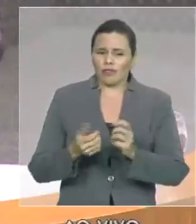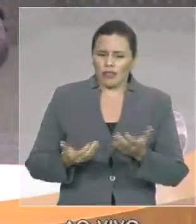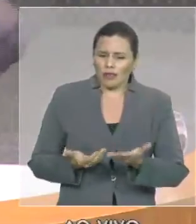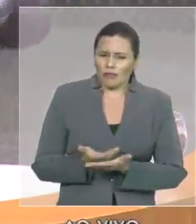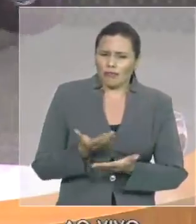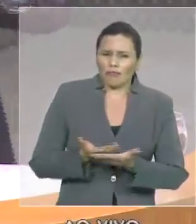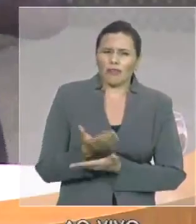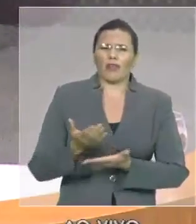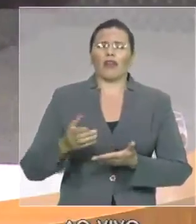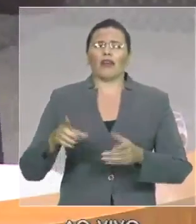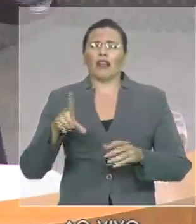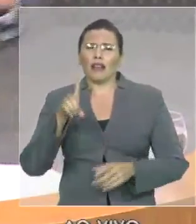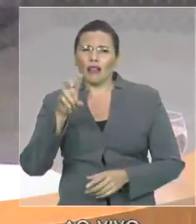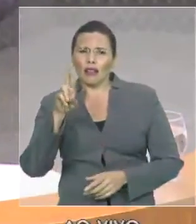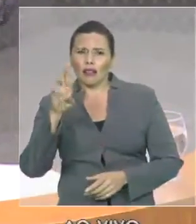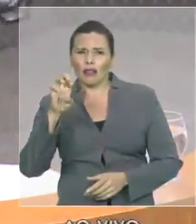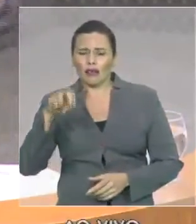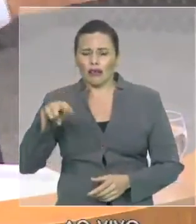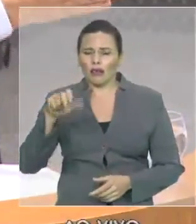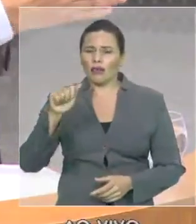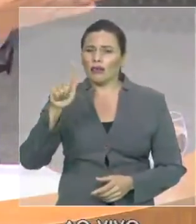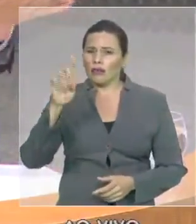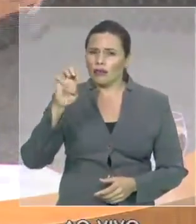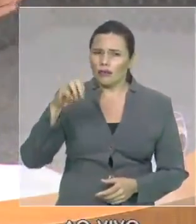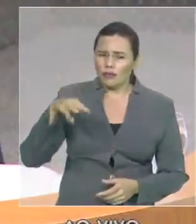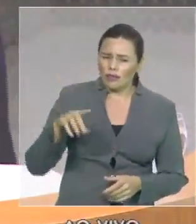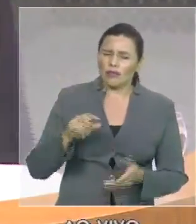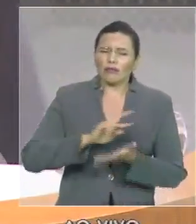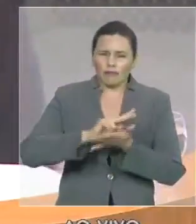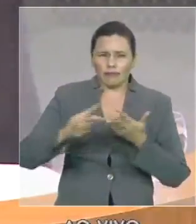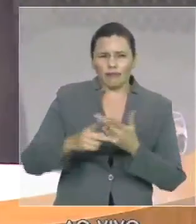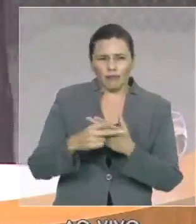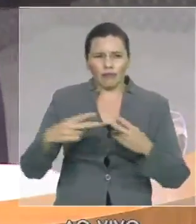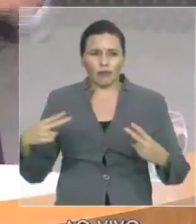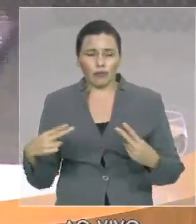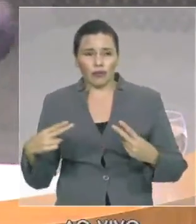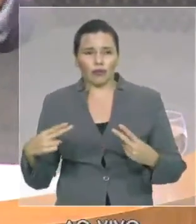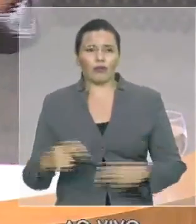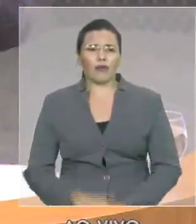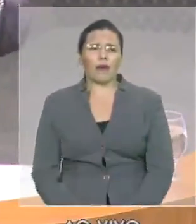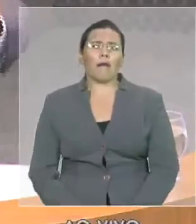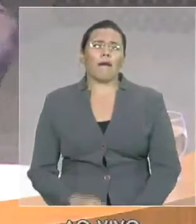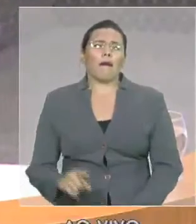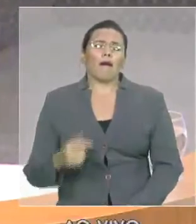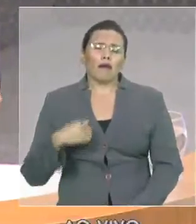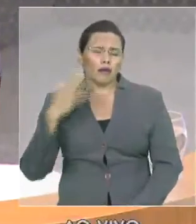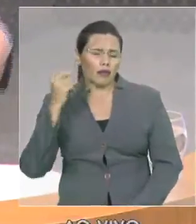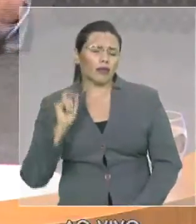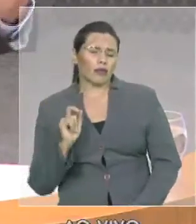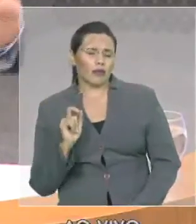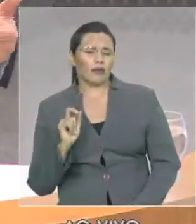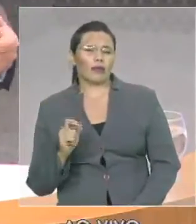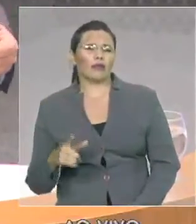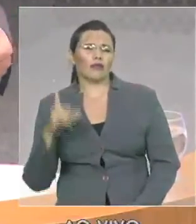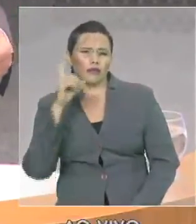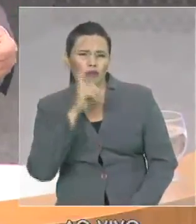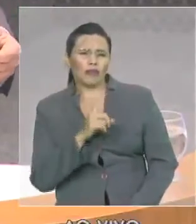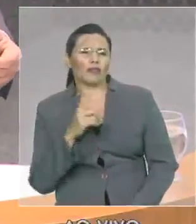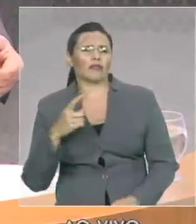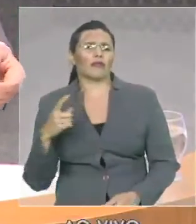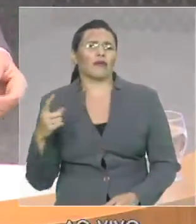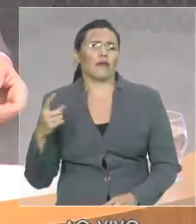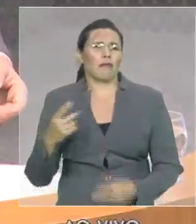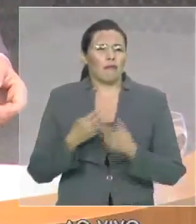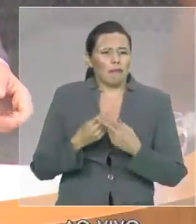estaduais em que por vezes nós temos que fazer um serviço emergencial para depois fazer a intervenção mais definitiva que vai